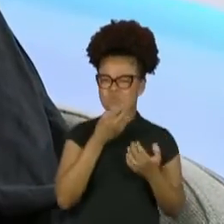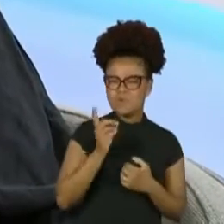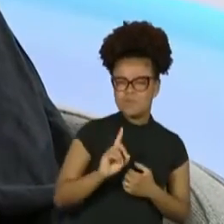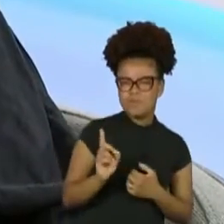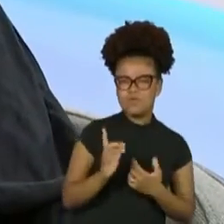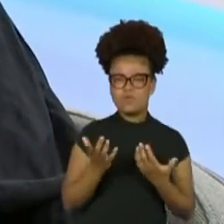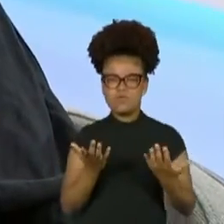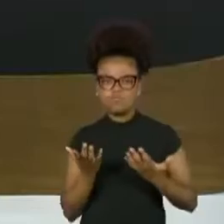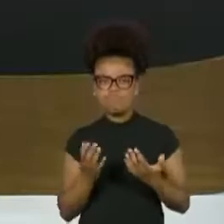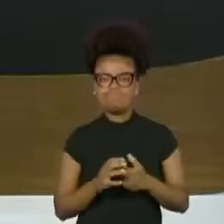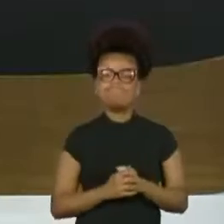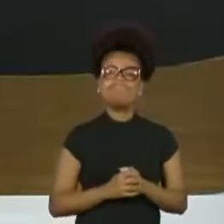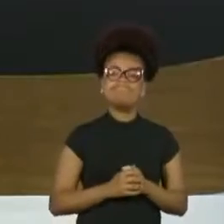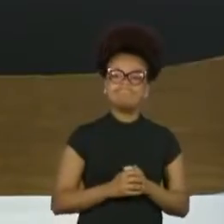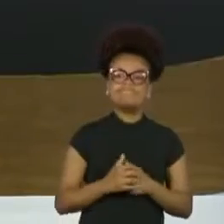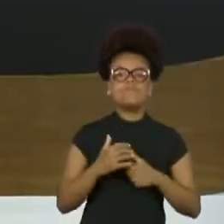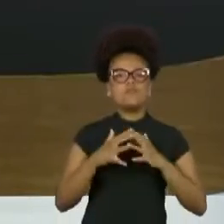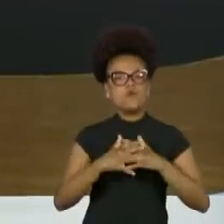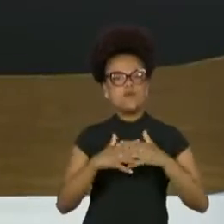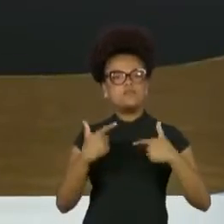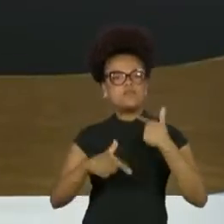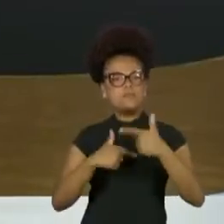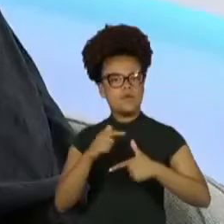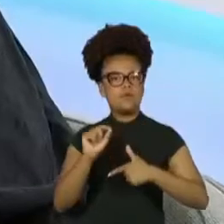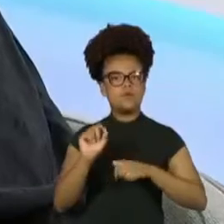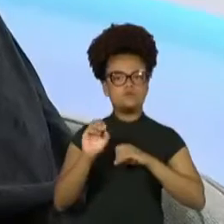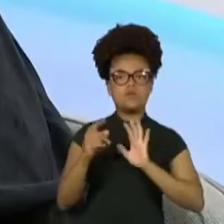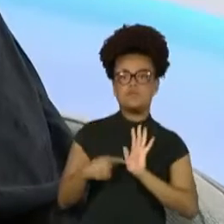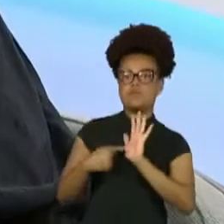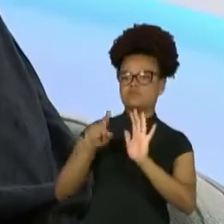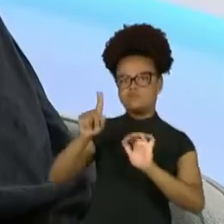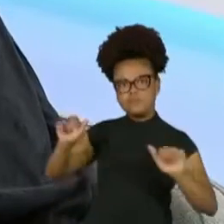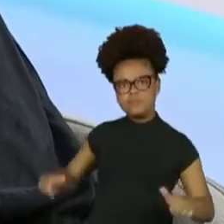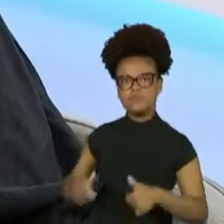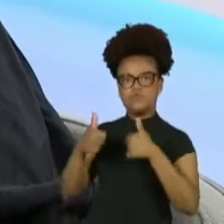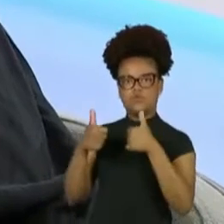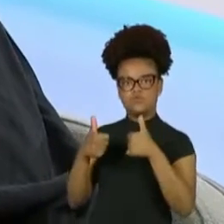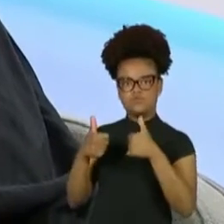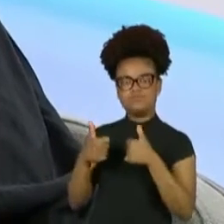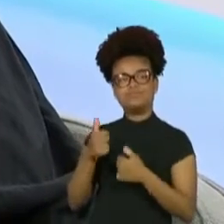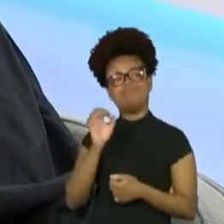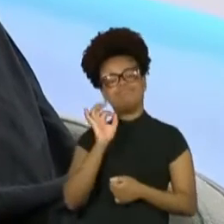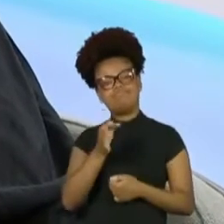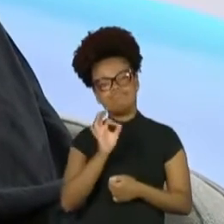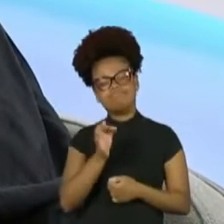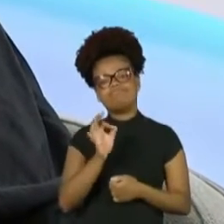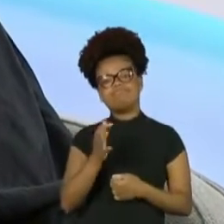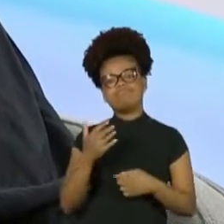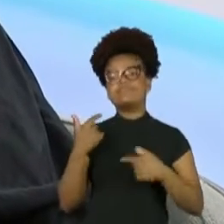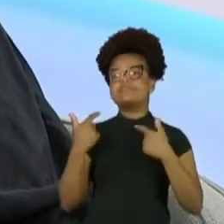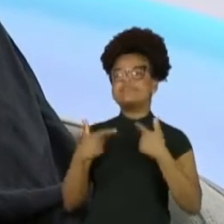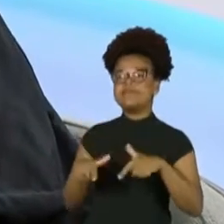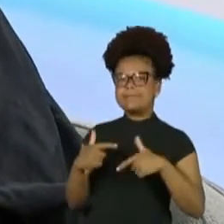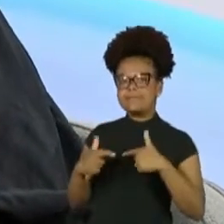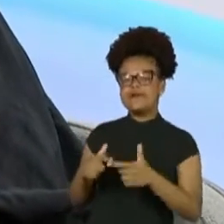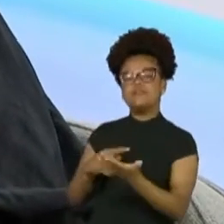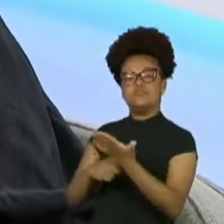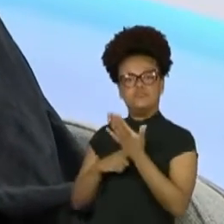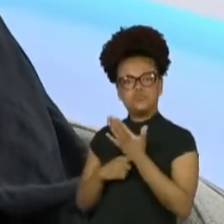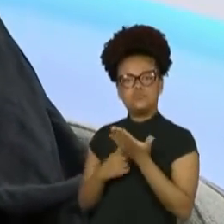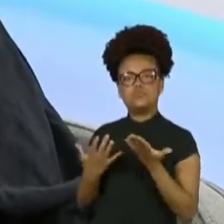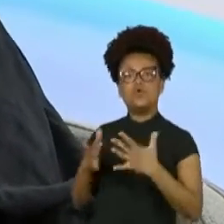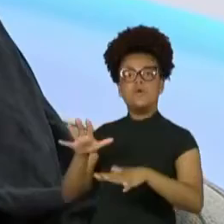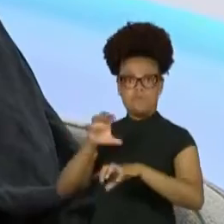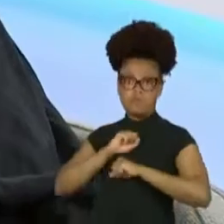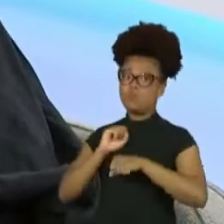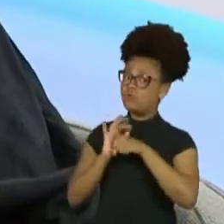muito complicado. O trabalho te ajudou a passar por tudo isso? Com certeza. E a Covid assintomática, eu não